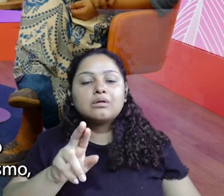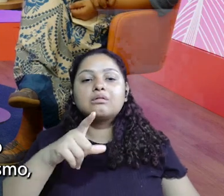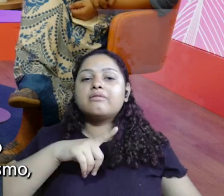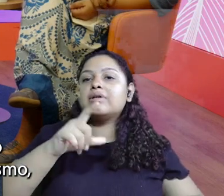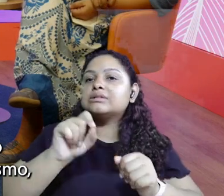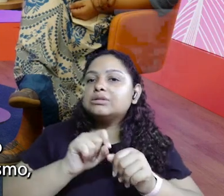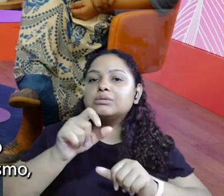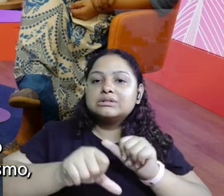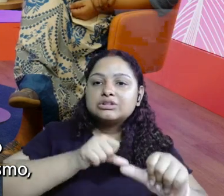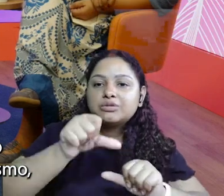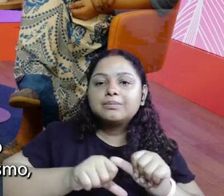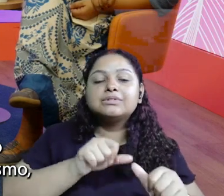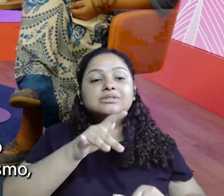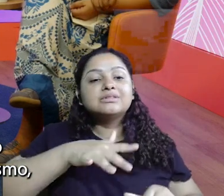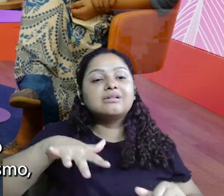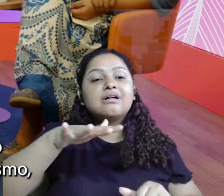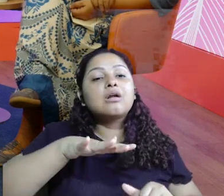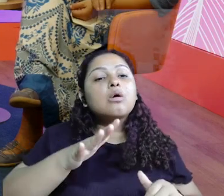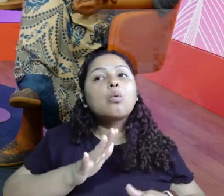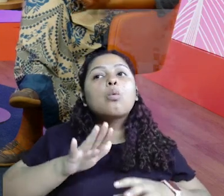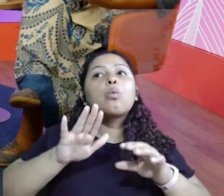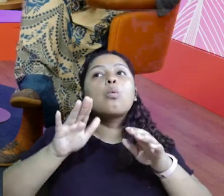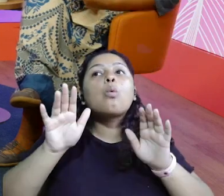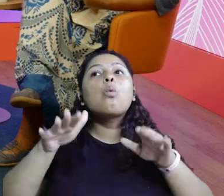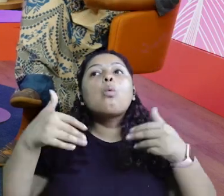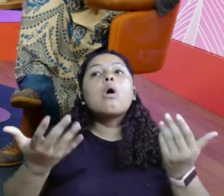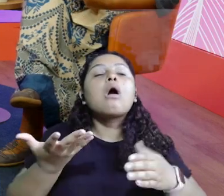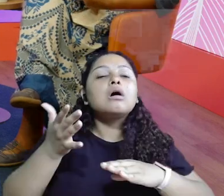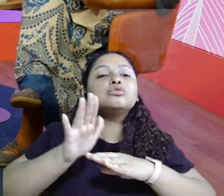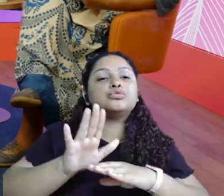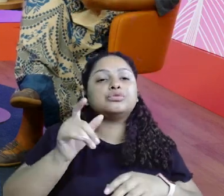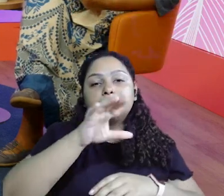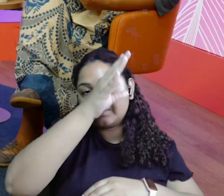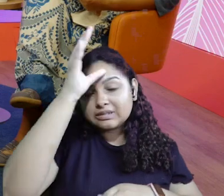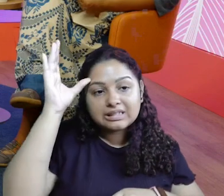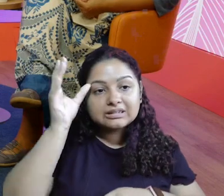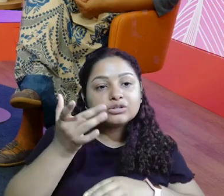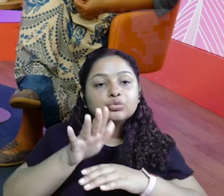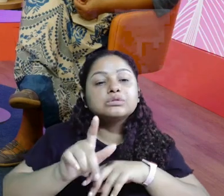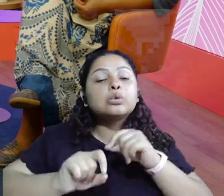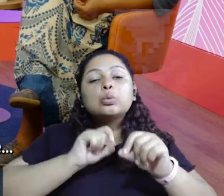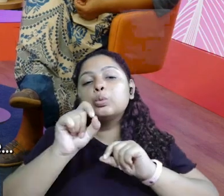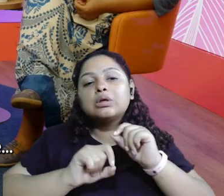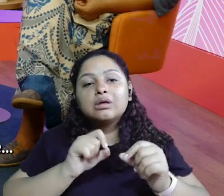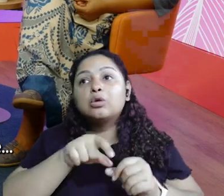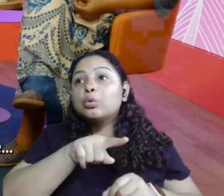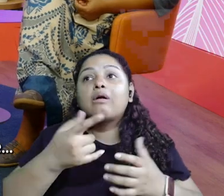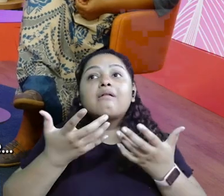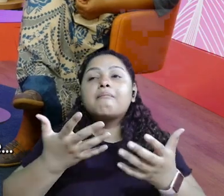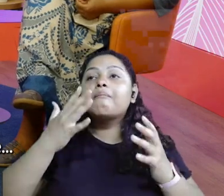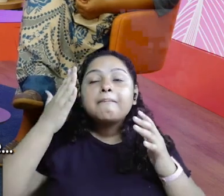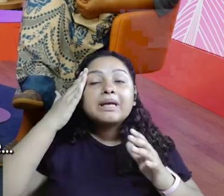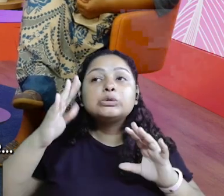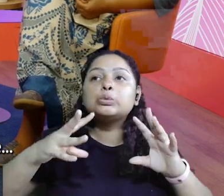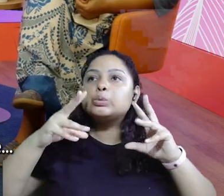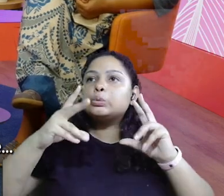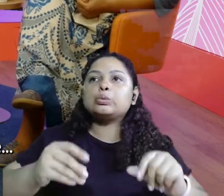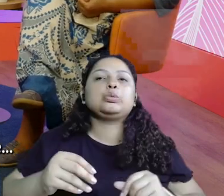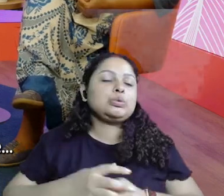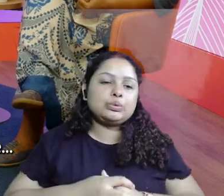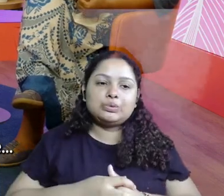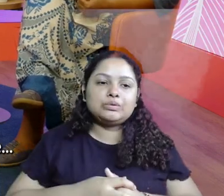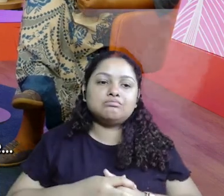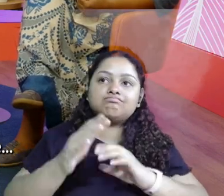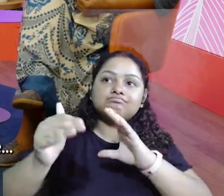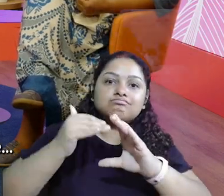fazendo uma transformação no mundo do etarismo, qual é o impacto social que você traz pras clientes? A gente, né, quer saber tudo